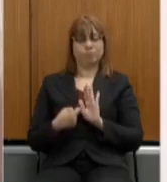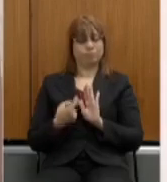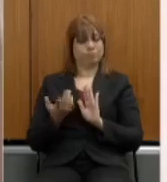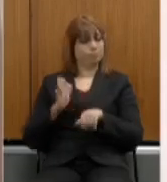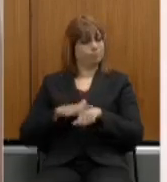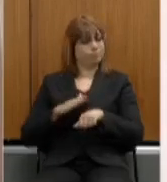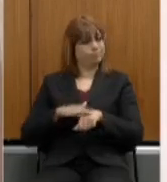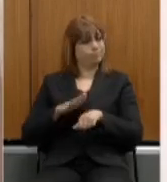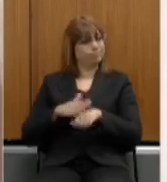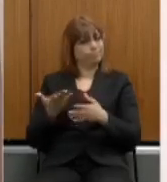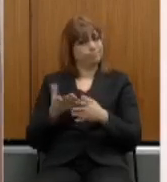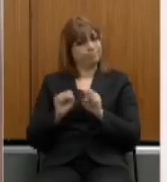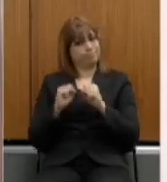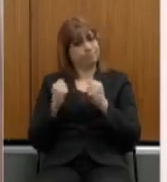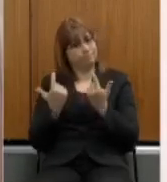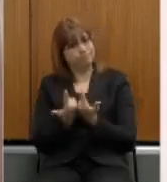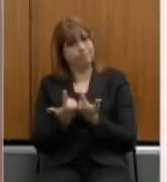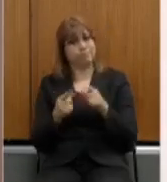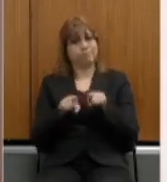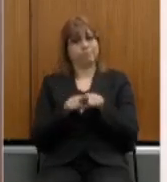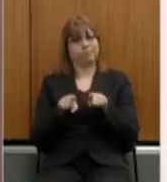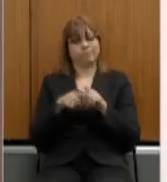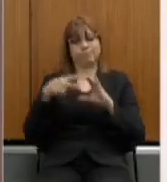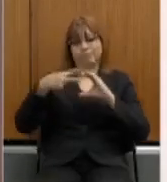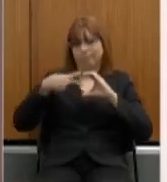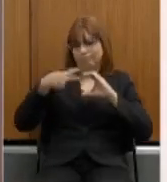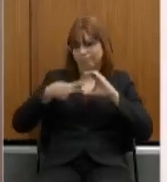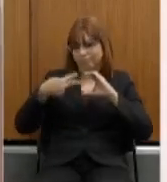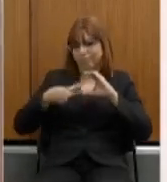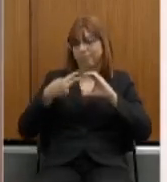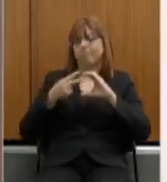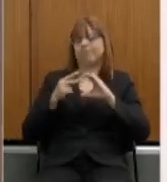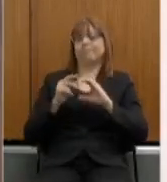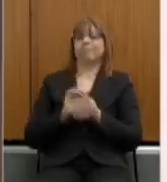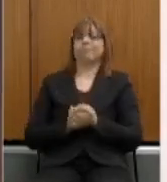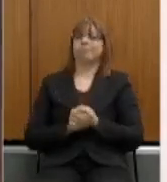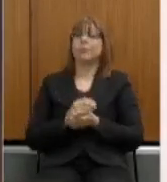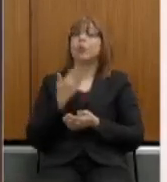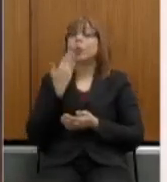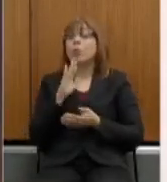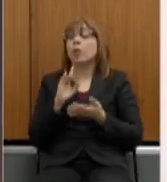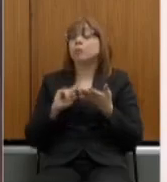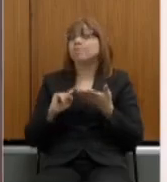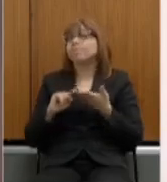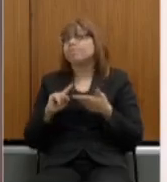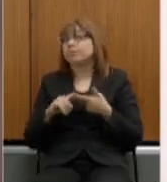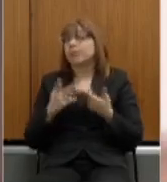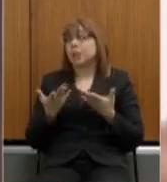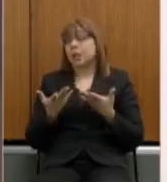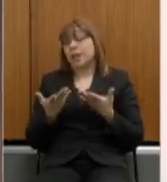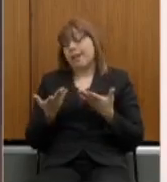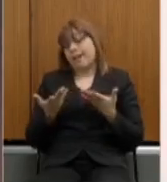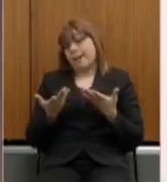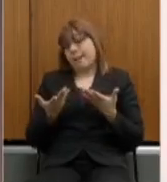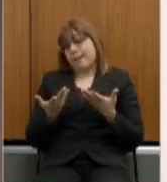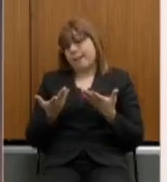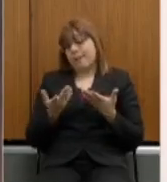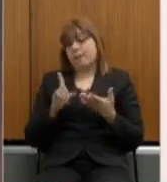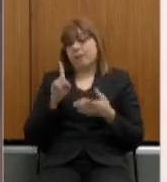Assembleias Legislativas e das Câmaras de Vereadores. Quais opções? As categorias